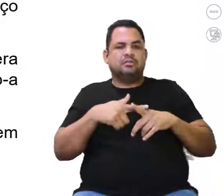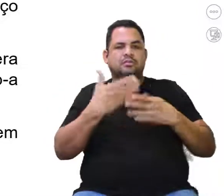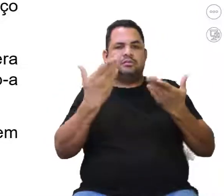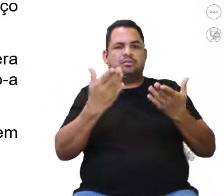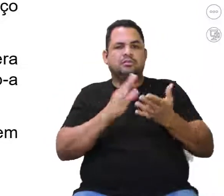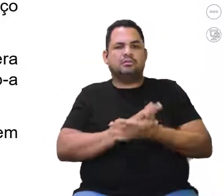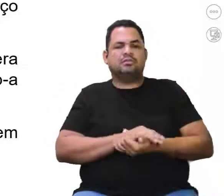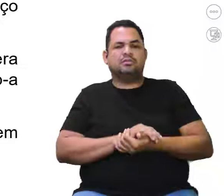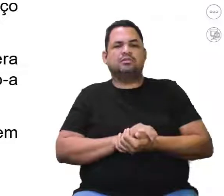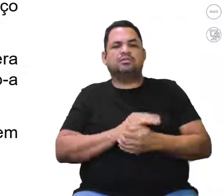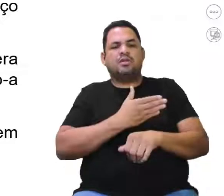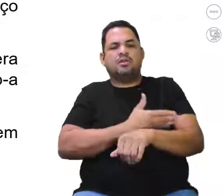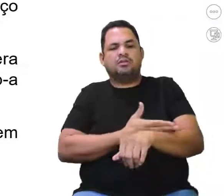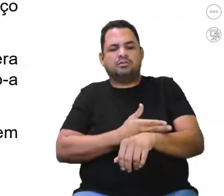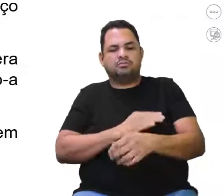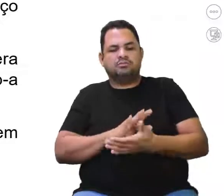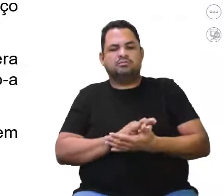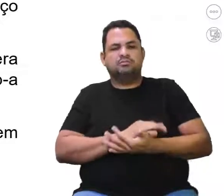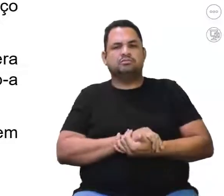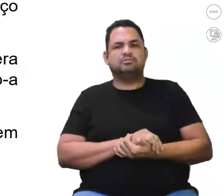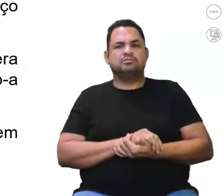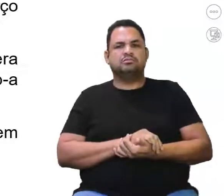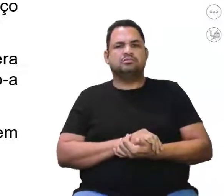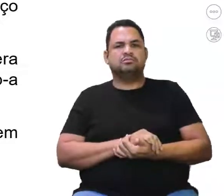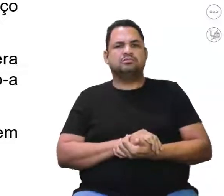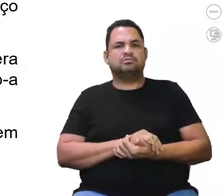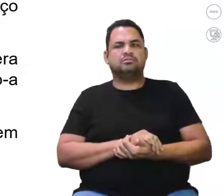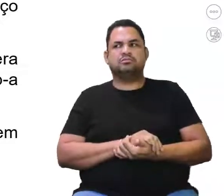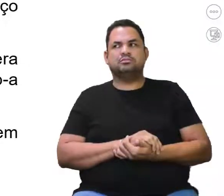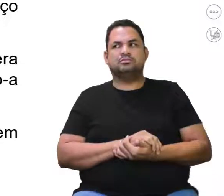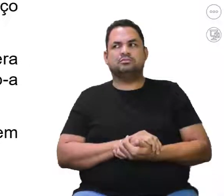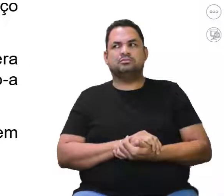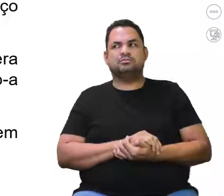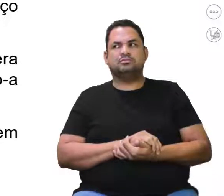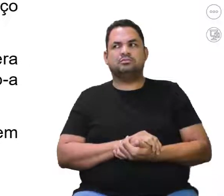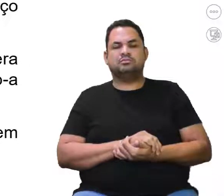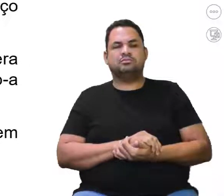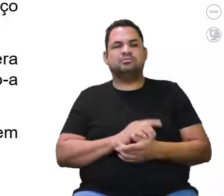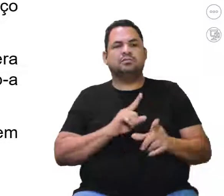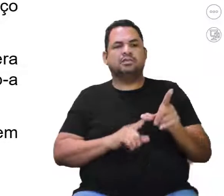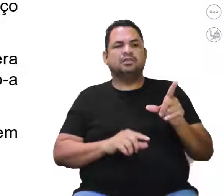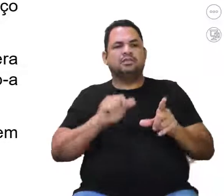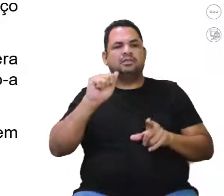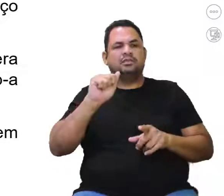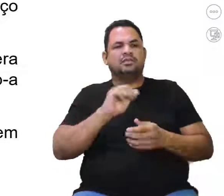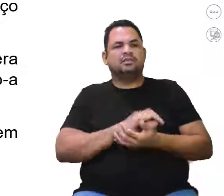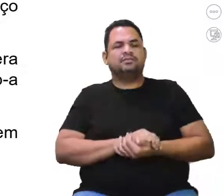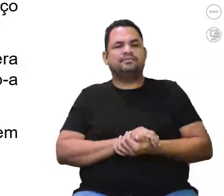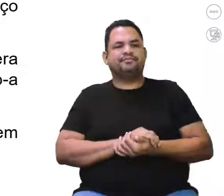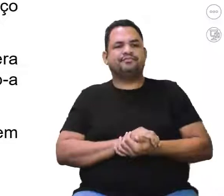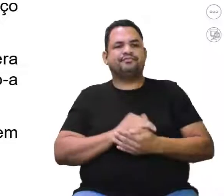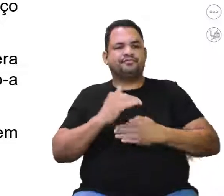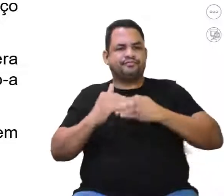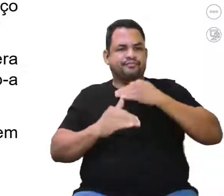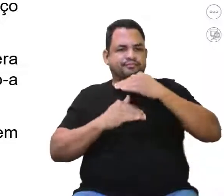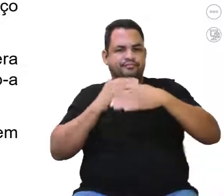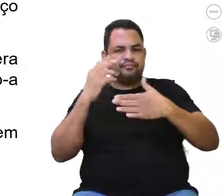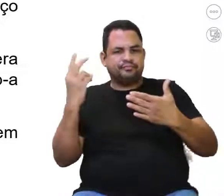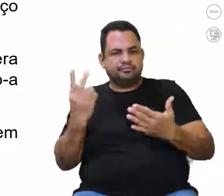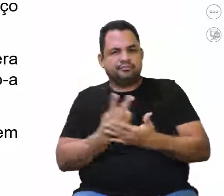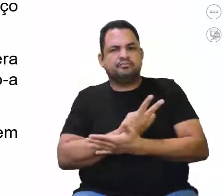físico habitual, essa piora na qualidade de vida dele. Vamos analisar a letra A. A evolução